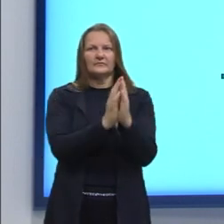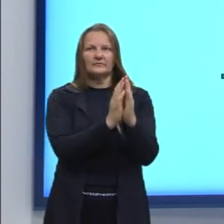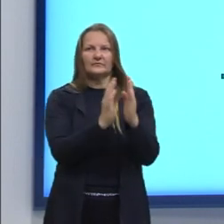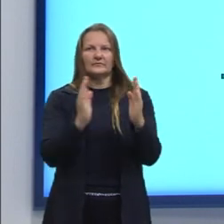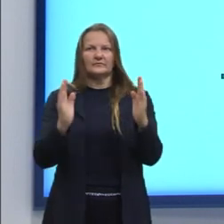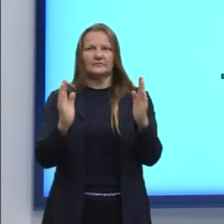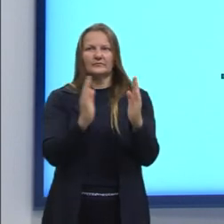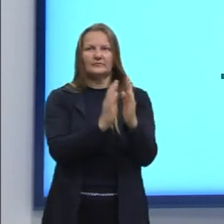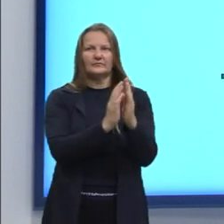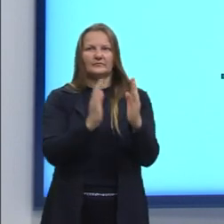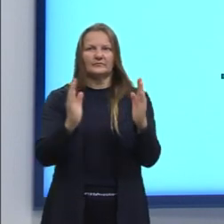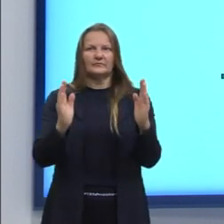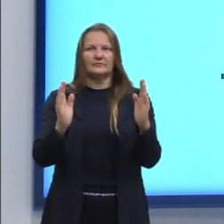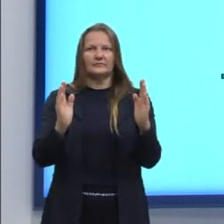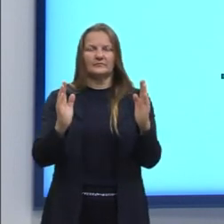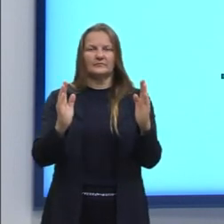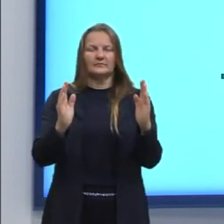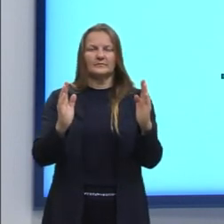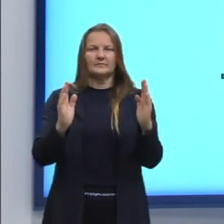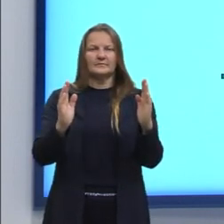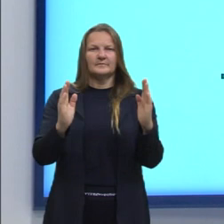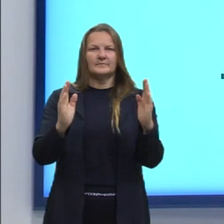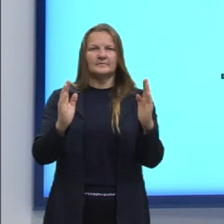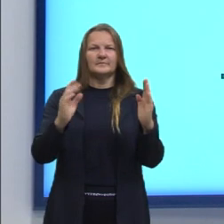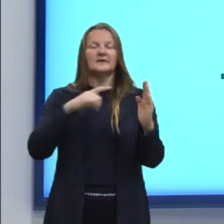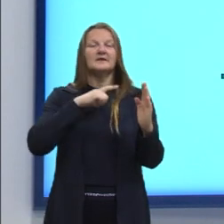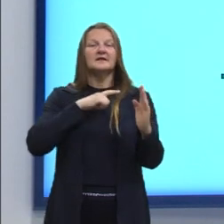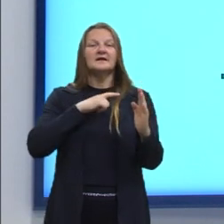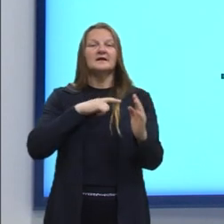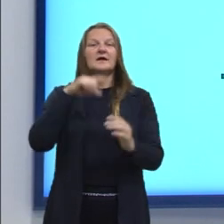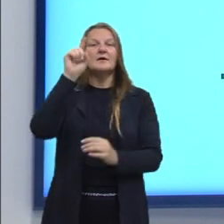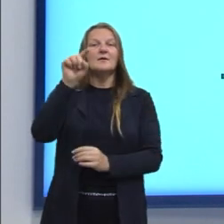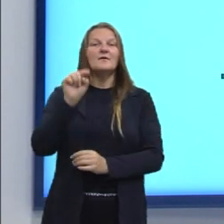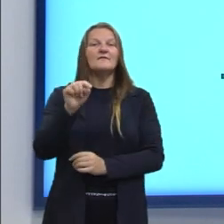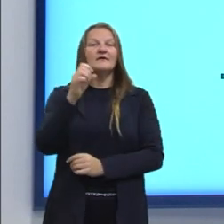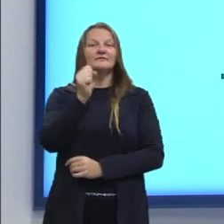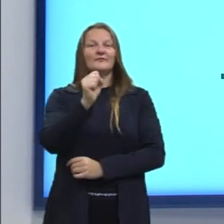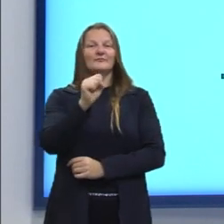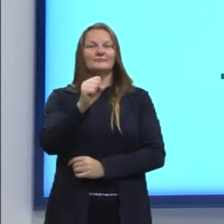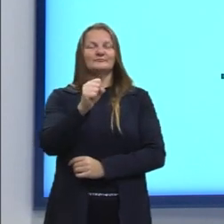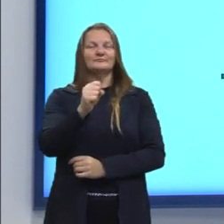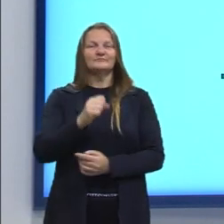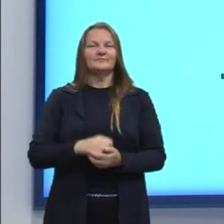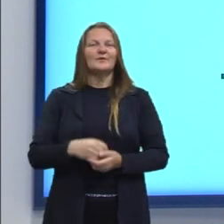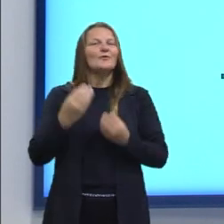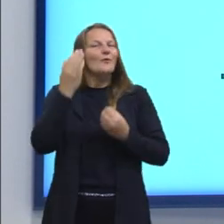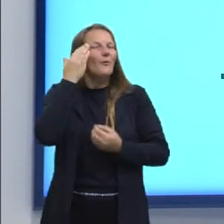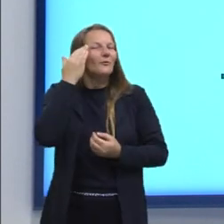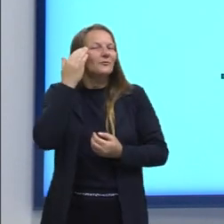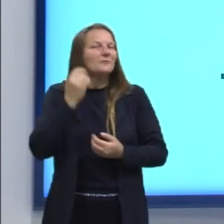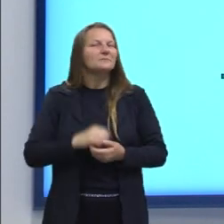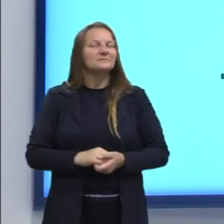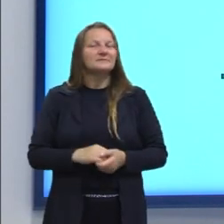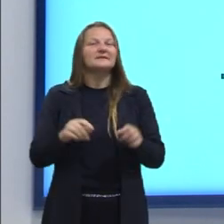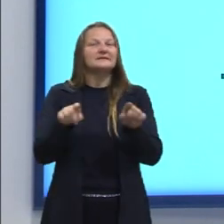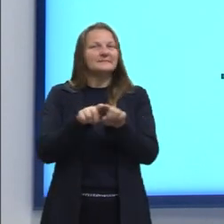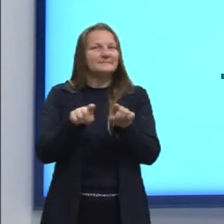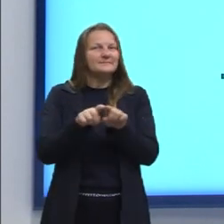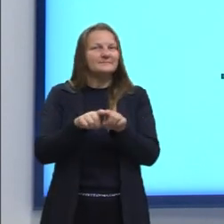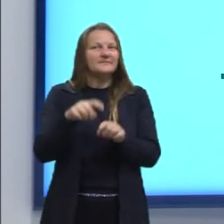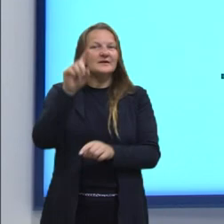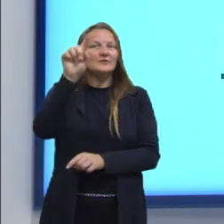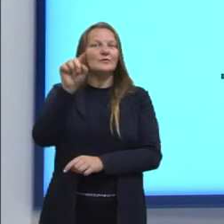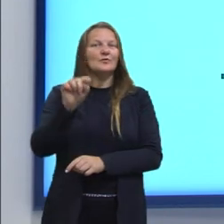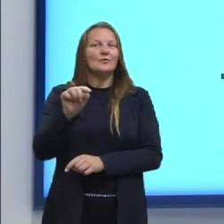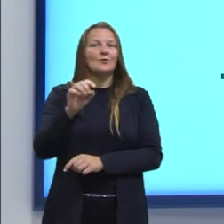presenteada. Então aqui nós teríamos um fatorial de 8. Como que nós podemos pensar também? Eu tenho